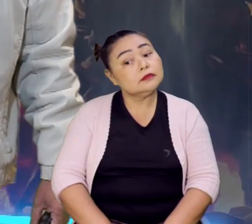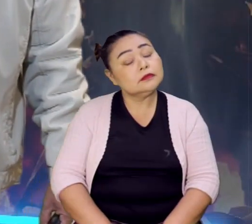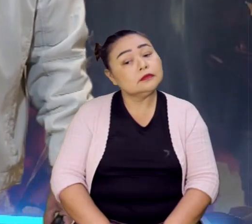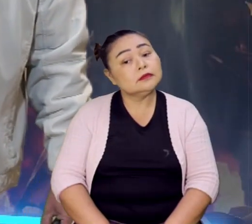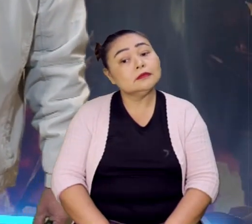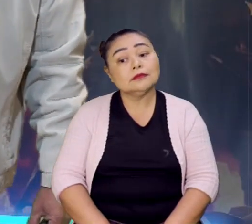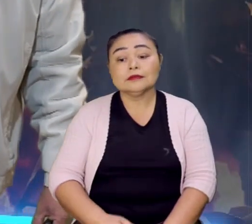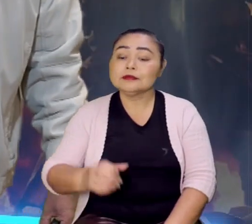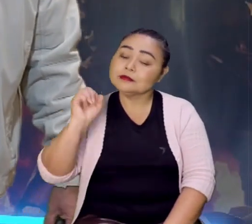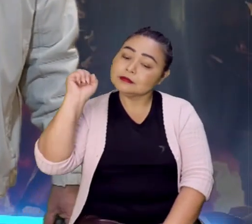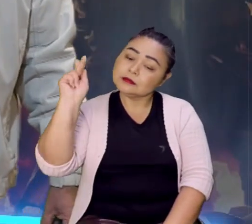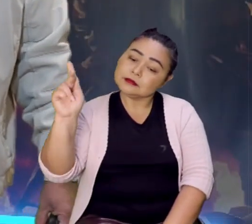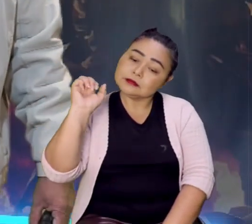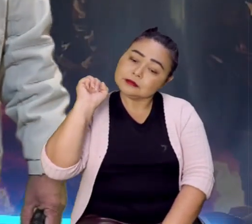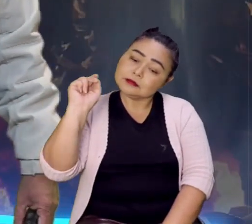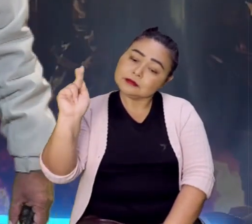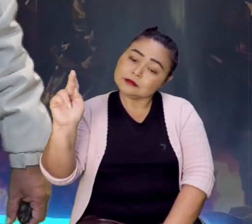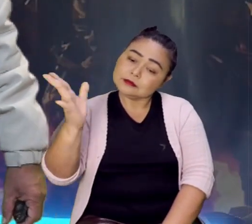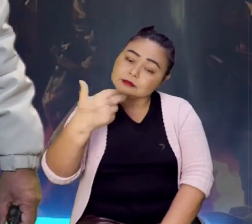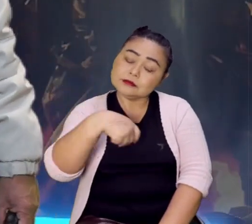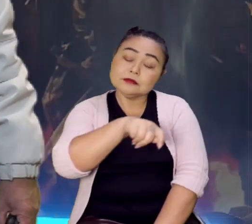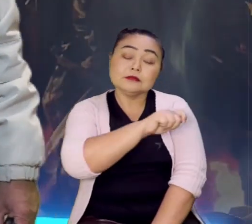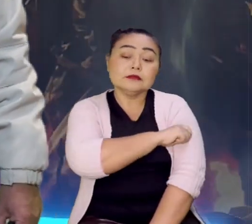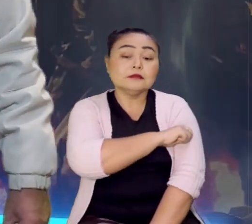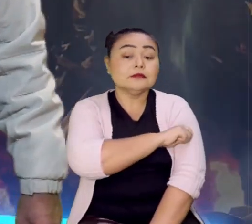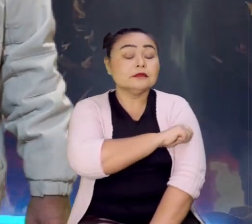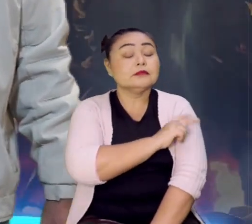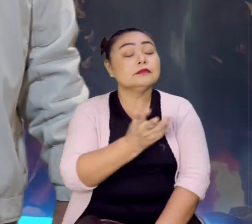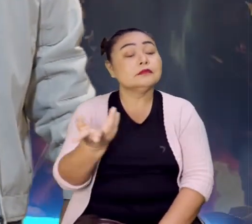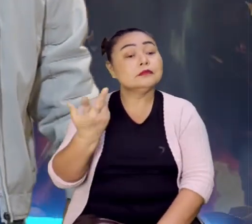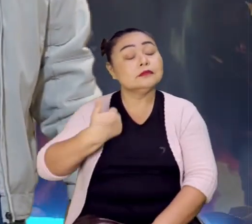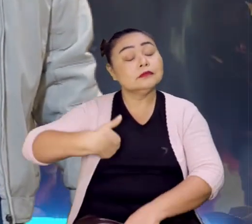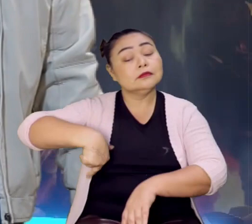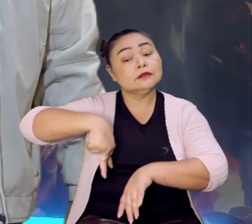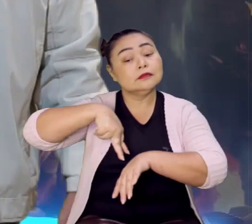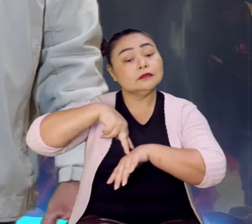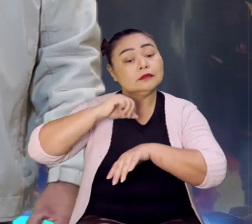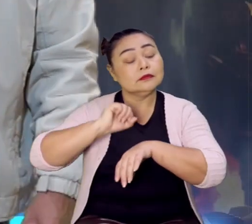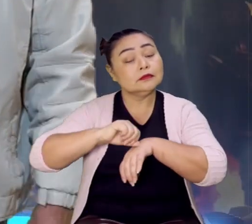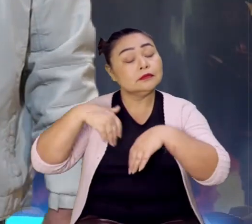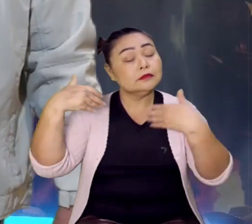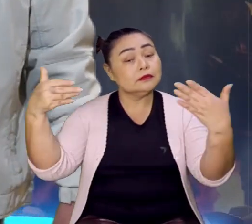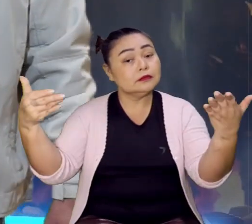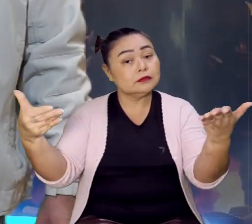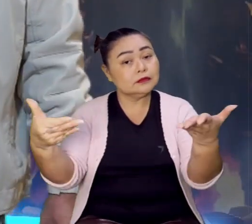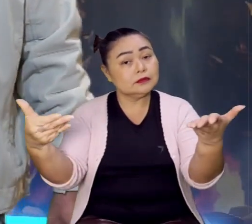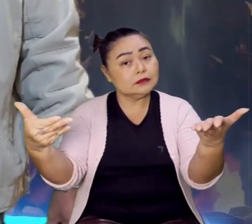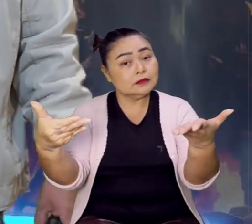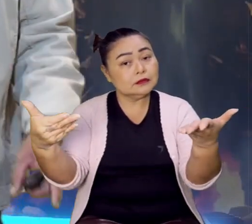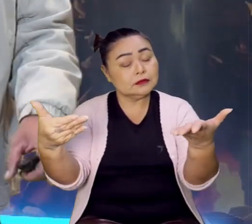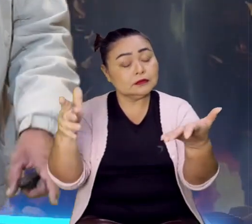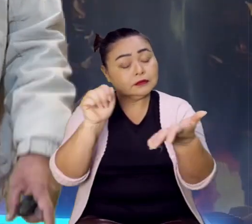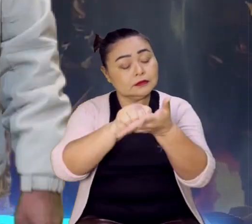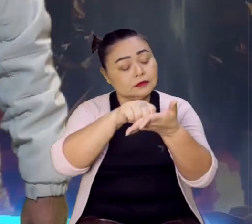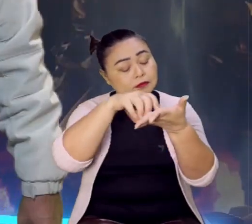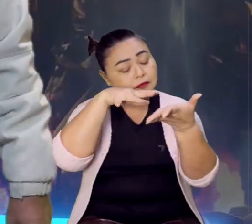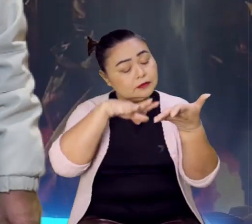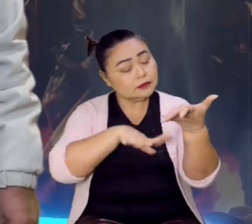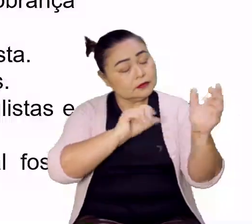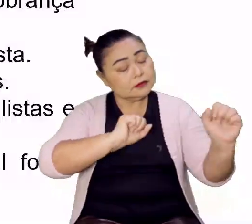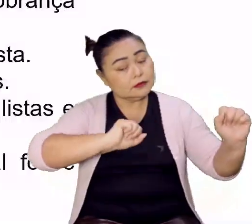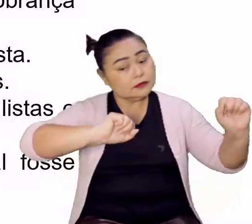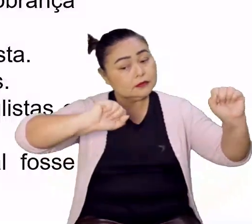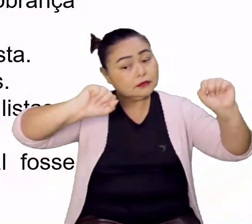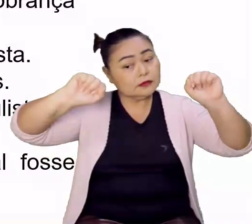Ok, ok, alunos. Estamos de volta. E agora vamos para a exatividade. Joga no quadro.